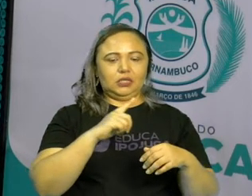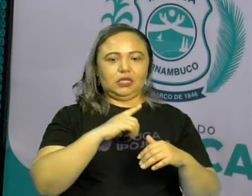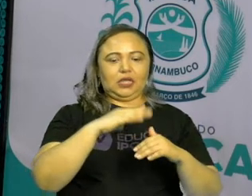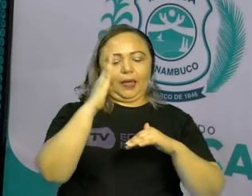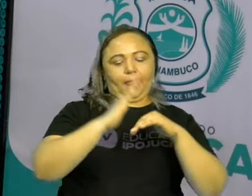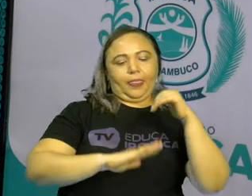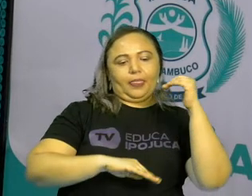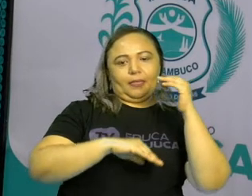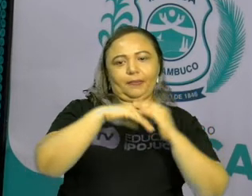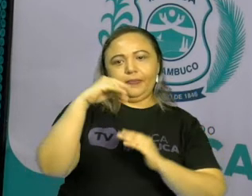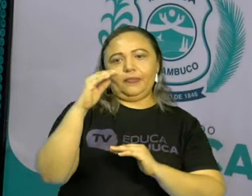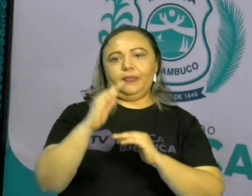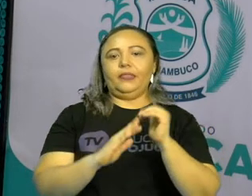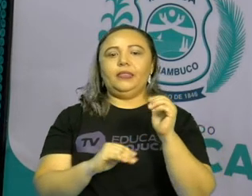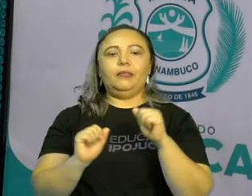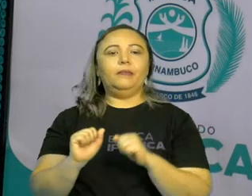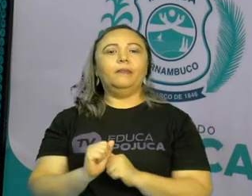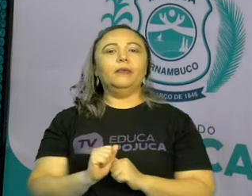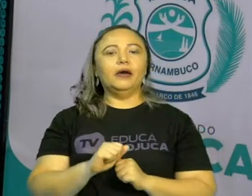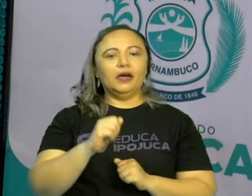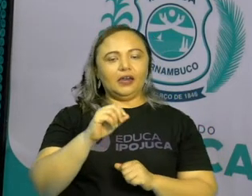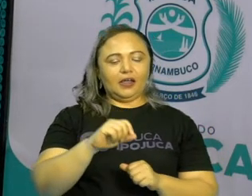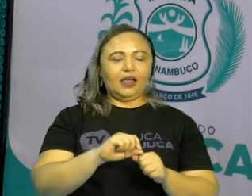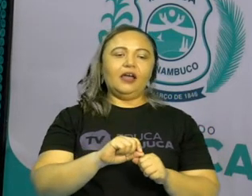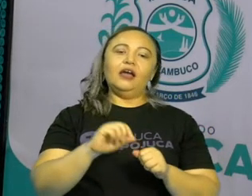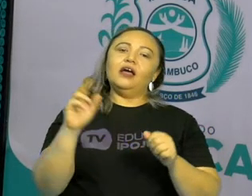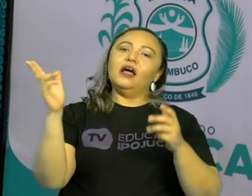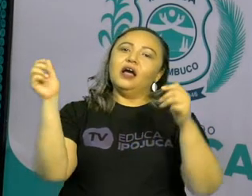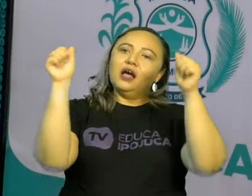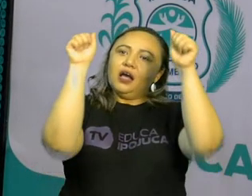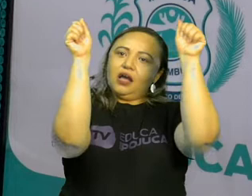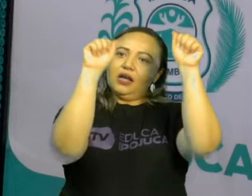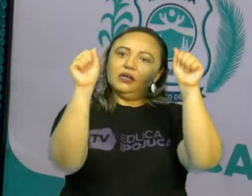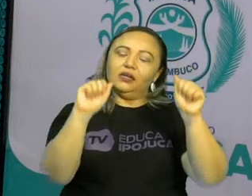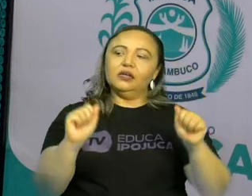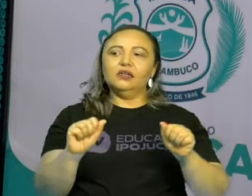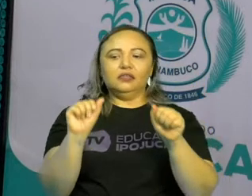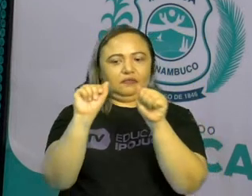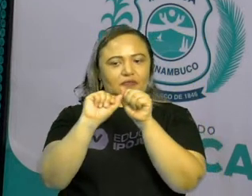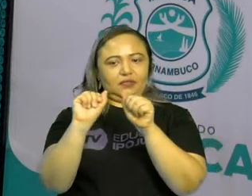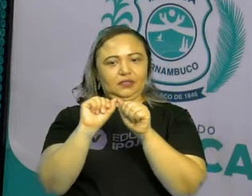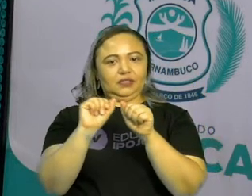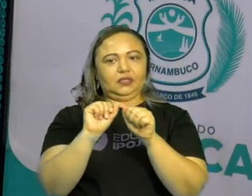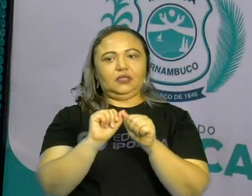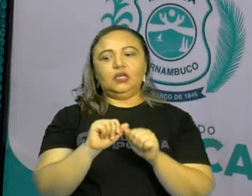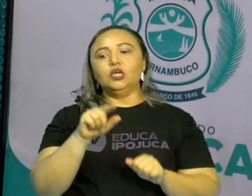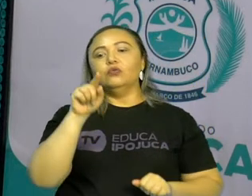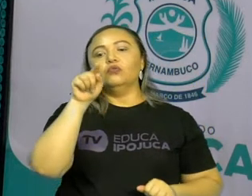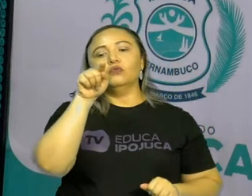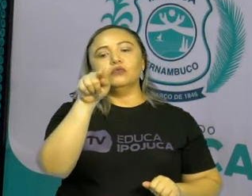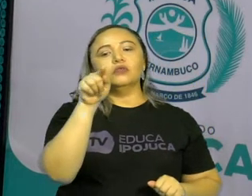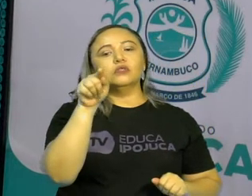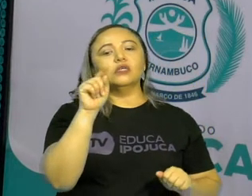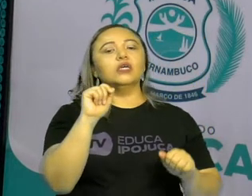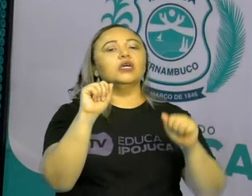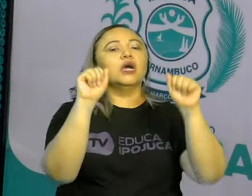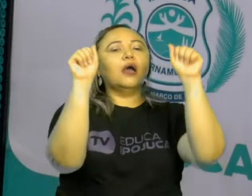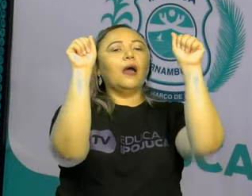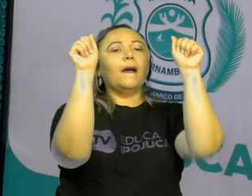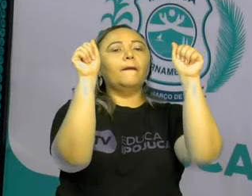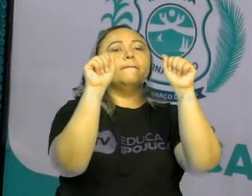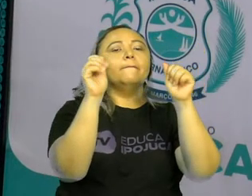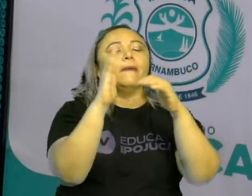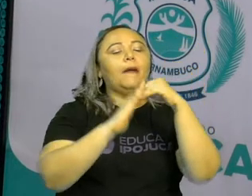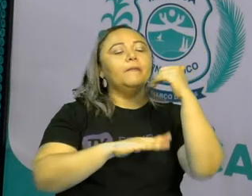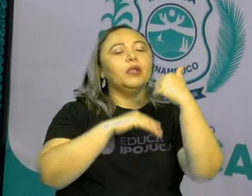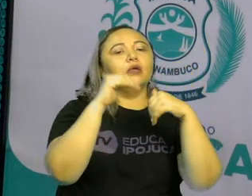arte. Seja na pintura, no desenho, na escultura. Então, qual é a sua habilidade? Coloque em